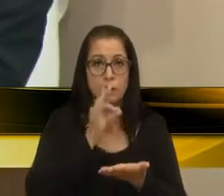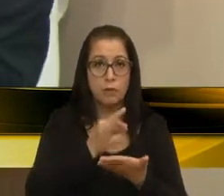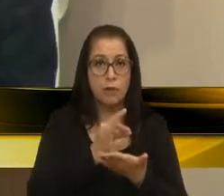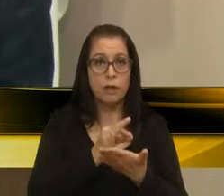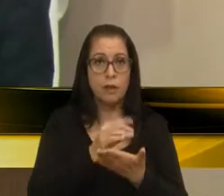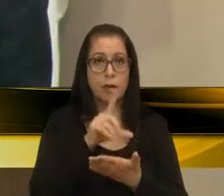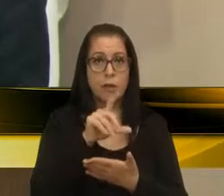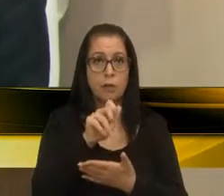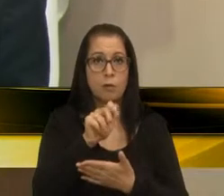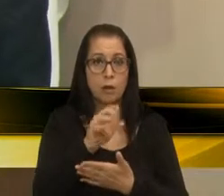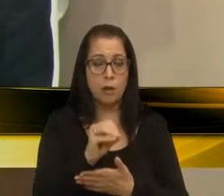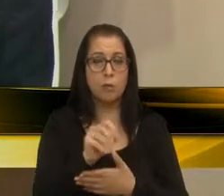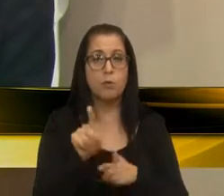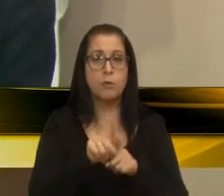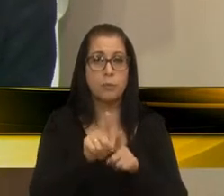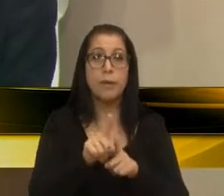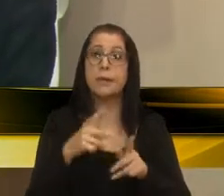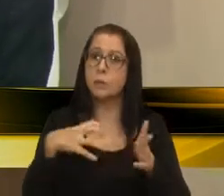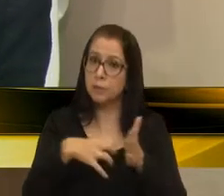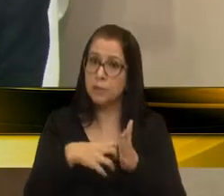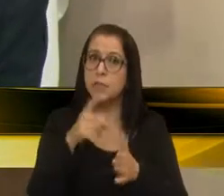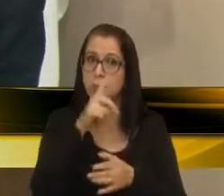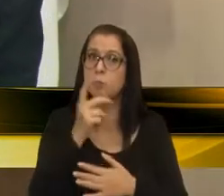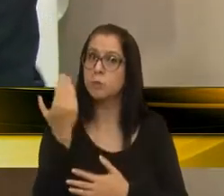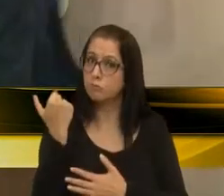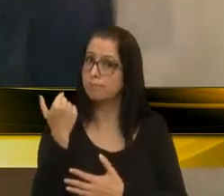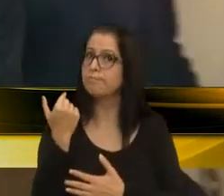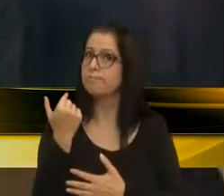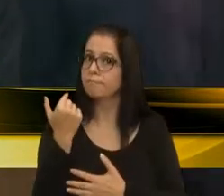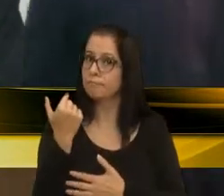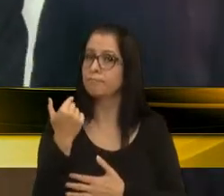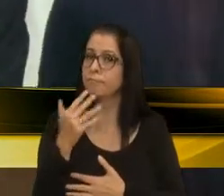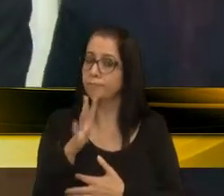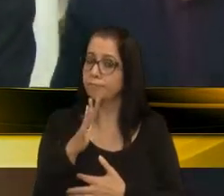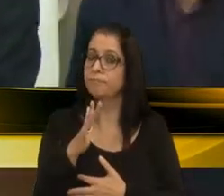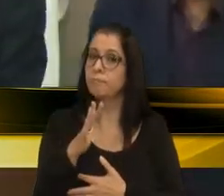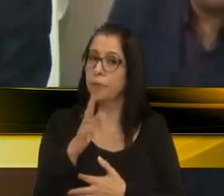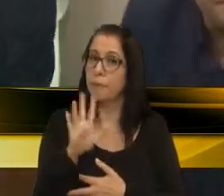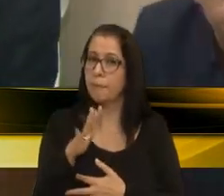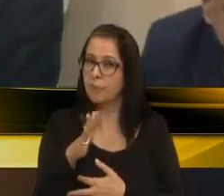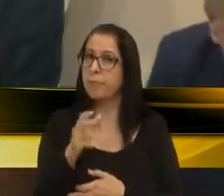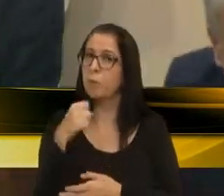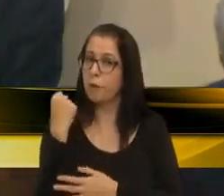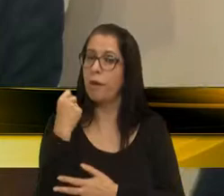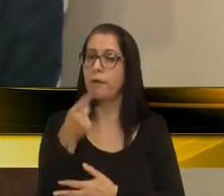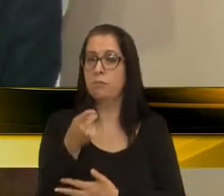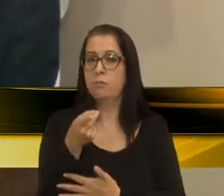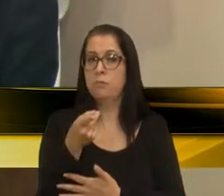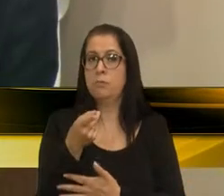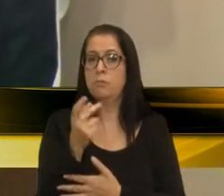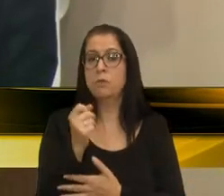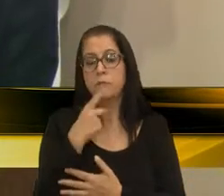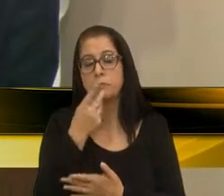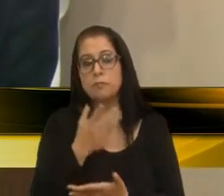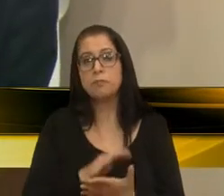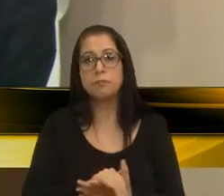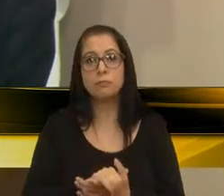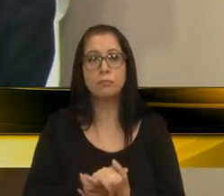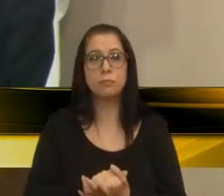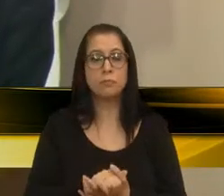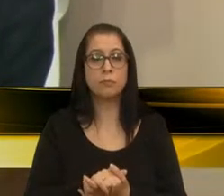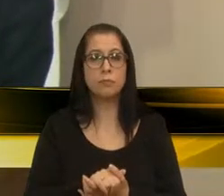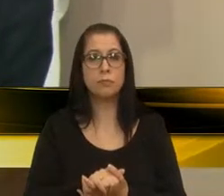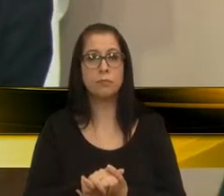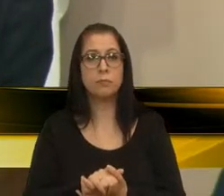Sônia, deu um acidente domingo também, um acidente que, foi meio, feio, podemos assim dizer, aí,